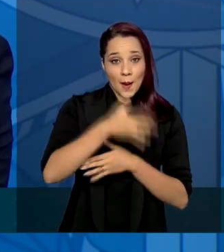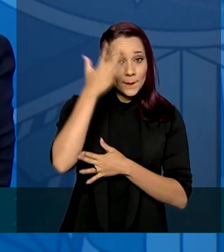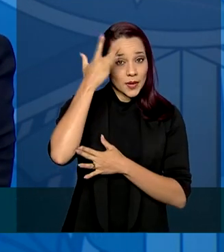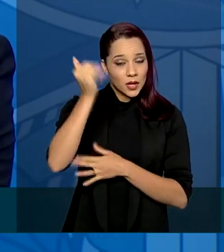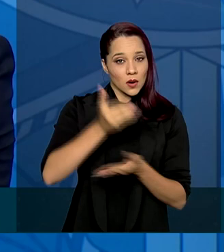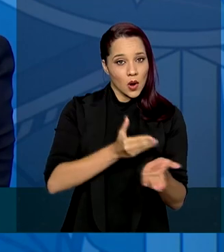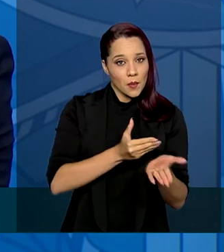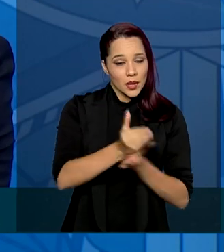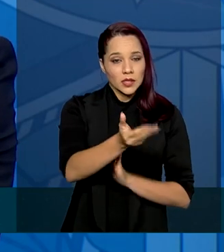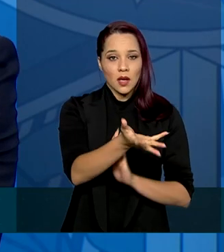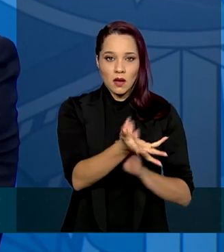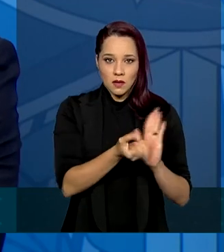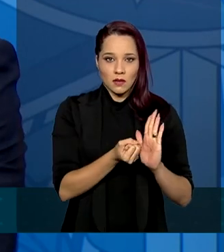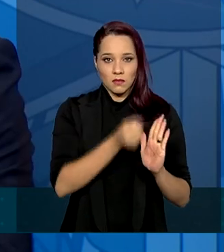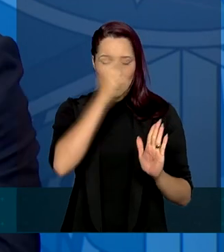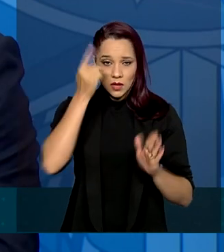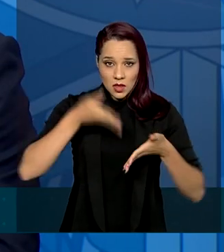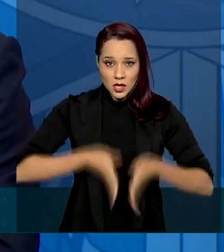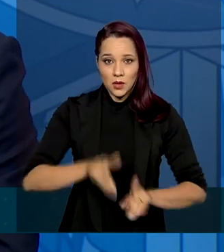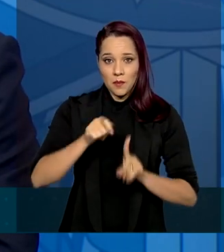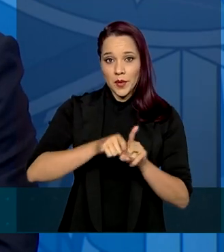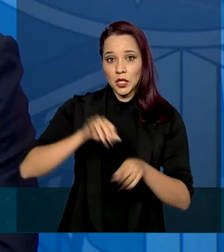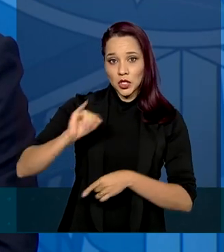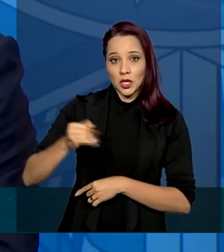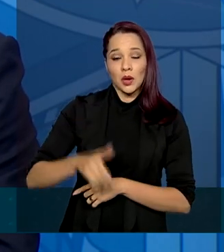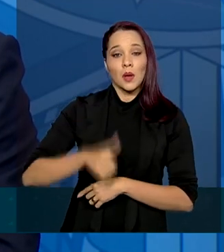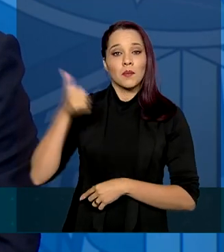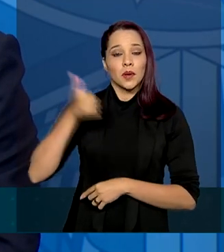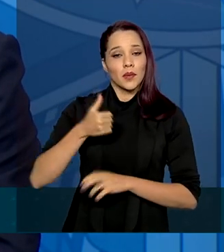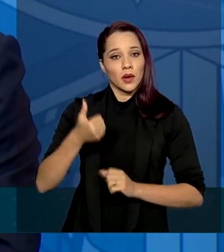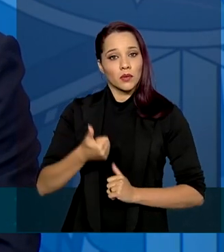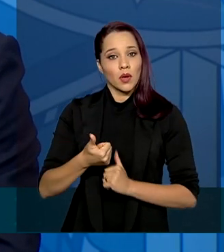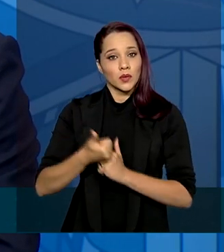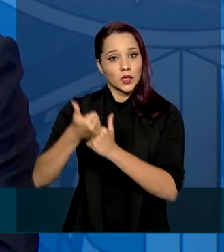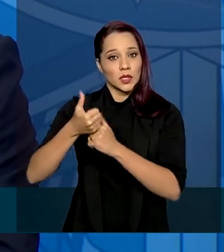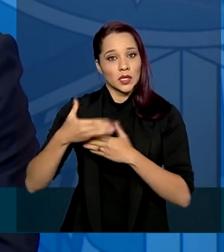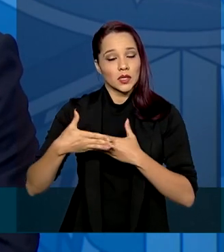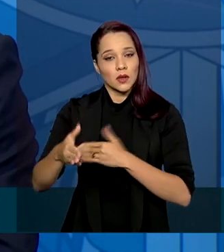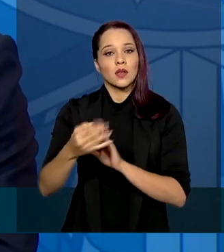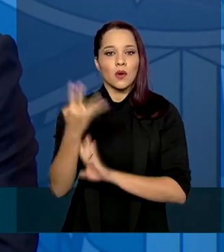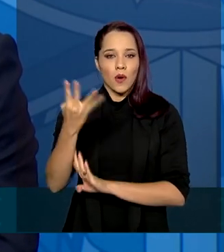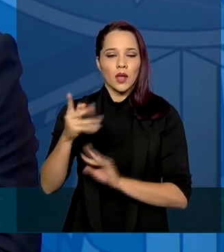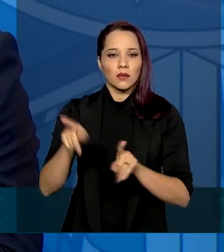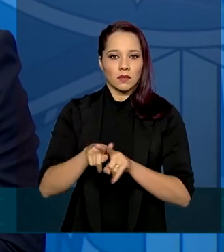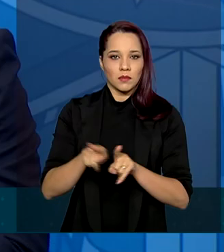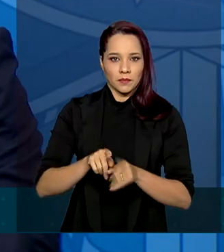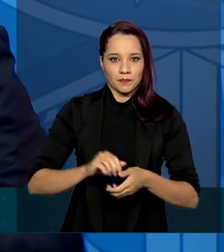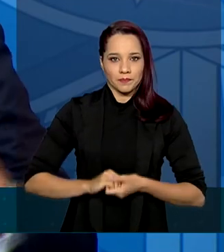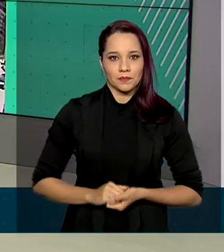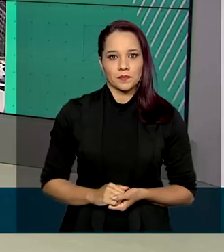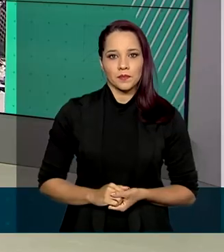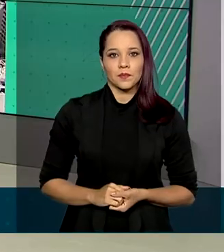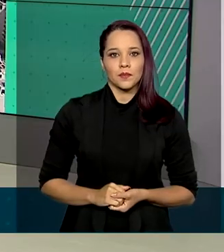começar a receber, quem nasceu em janeiro, a primeira do auxílio extensão e receberão quatro do auxílio extensão.